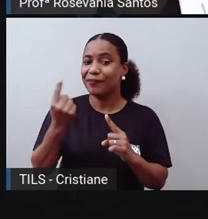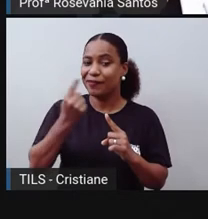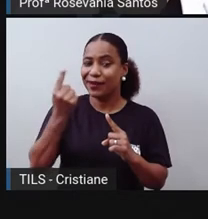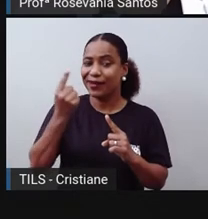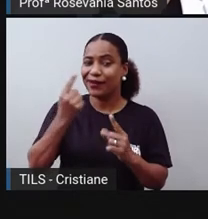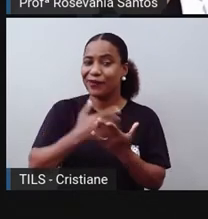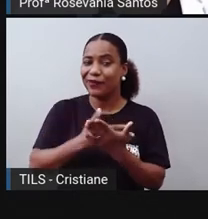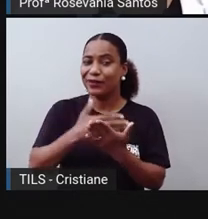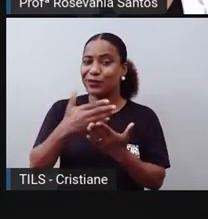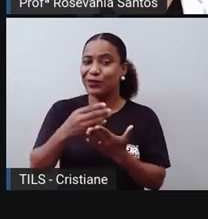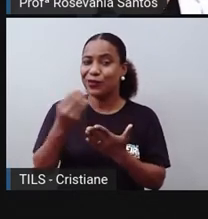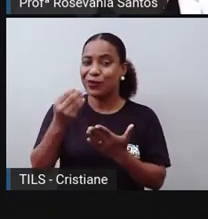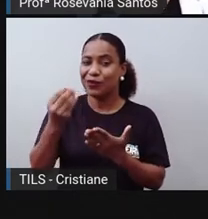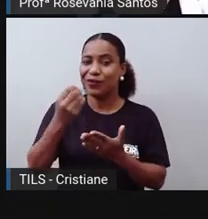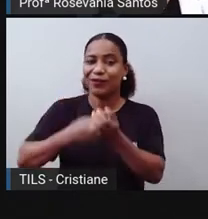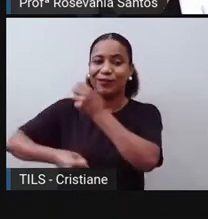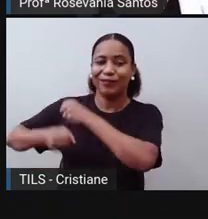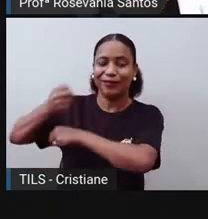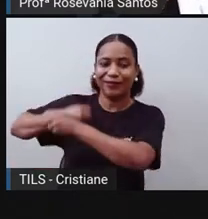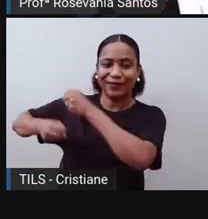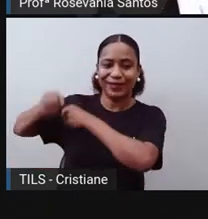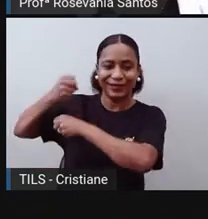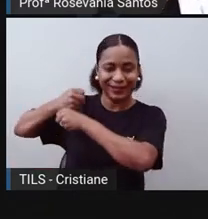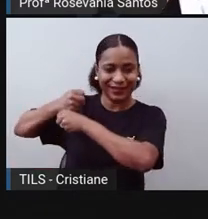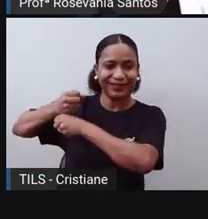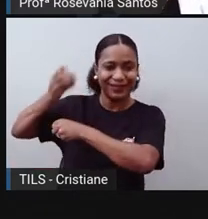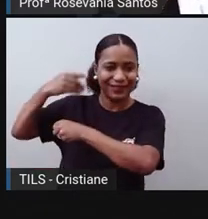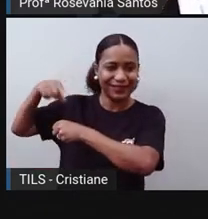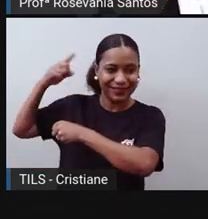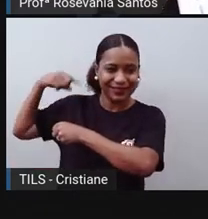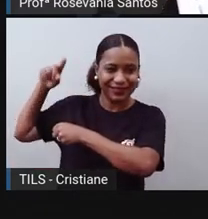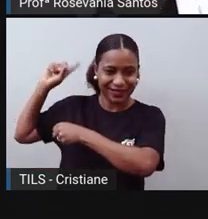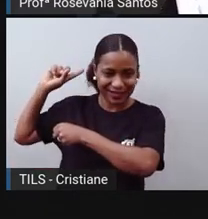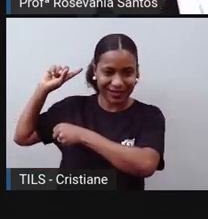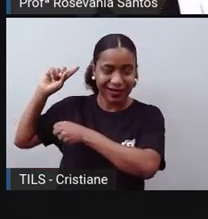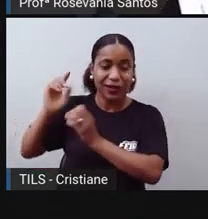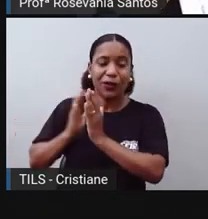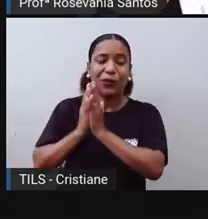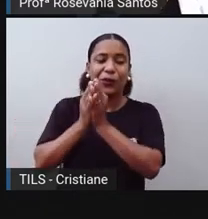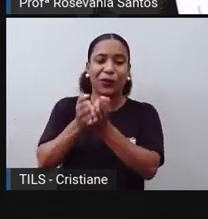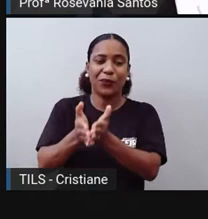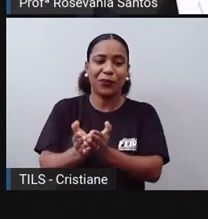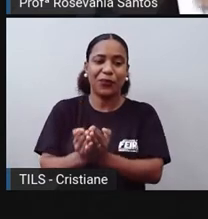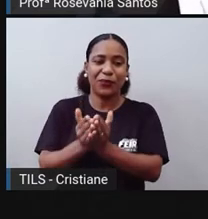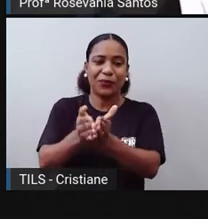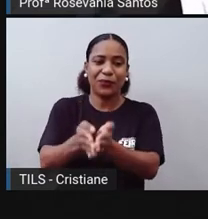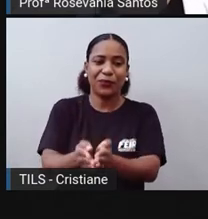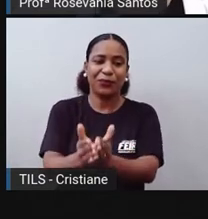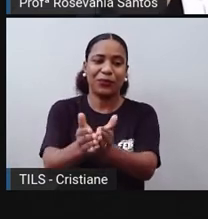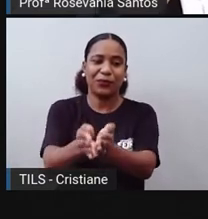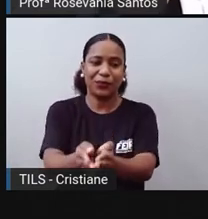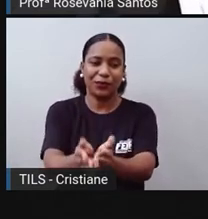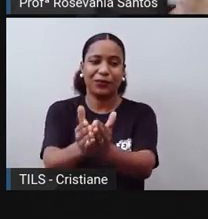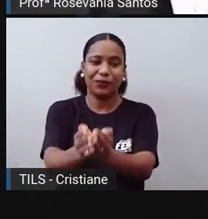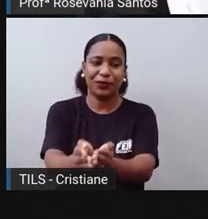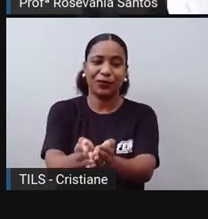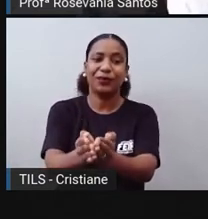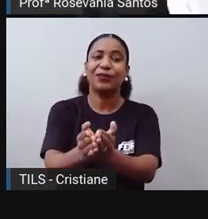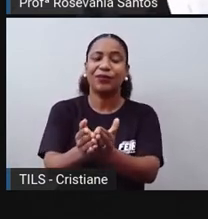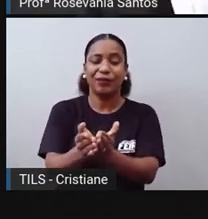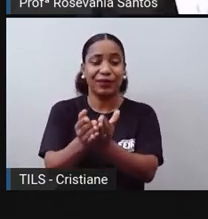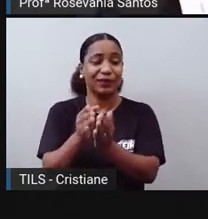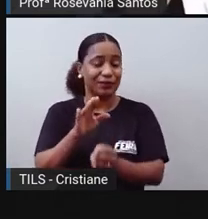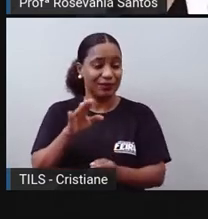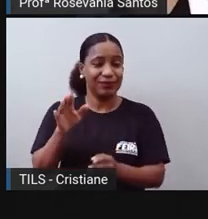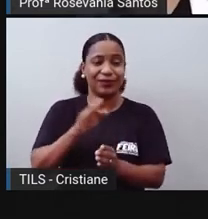descobrimento, embora eu disse assim, né, com as grandes navegações, onde eles descobriram outros continentes, a exemplo do